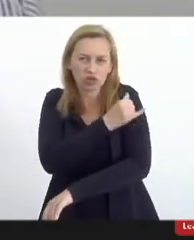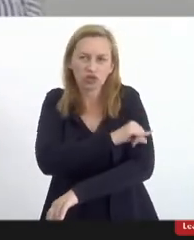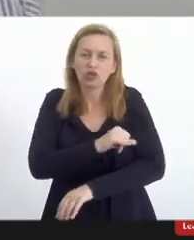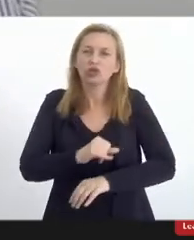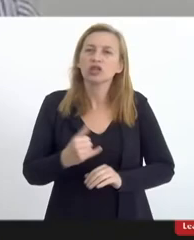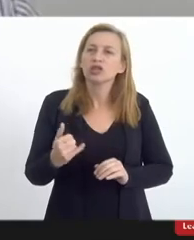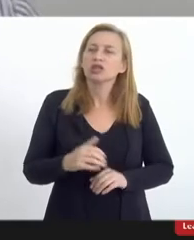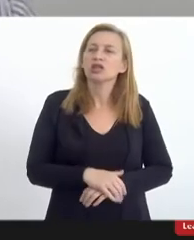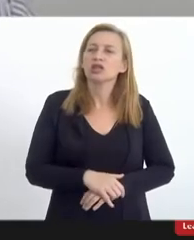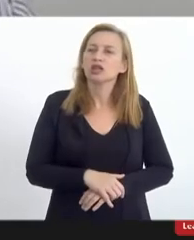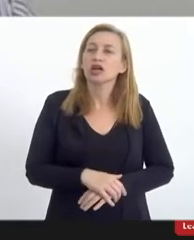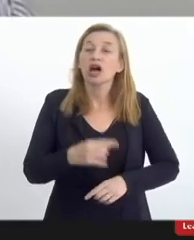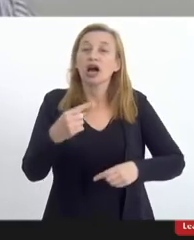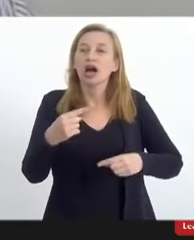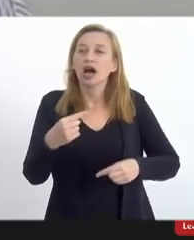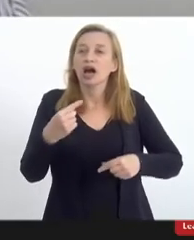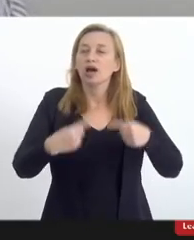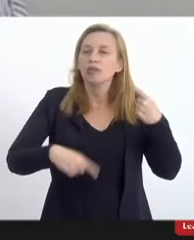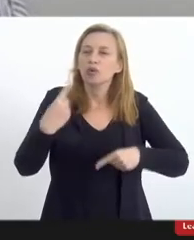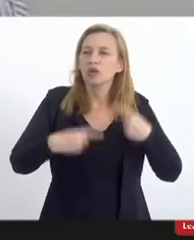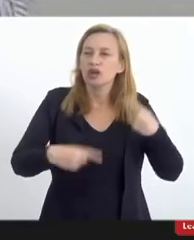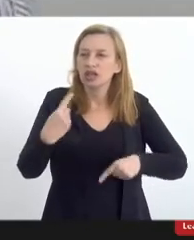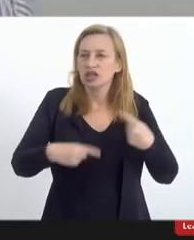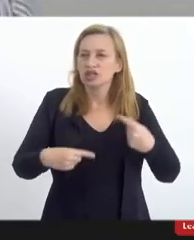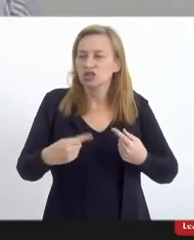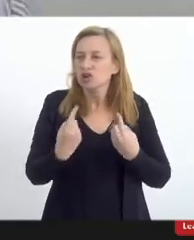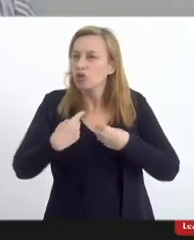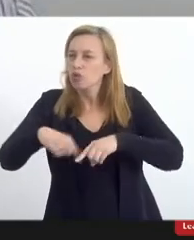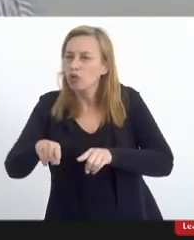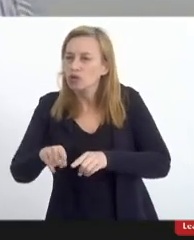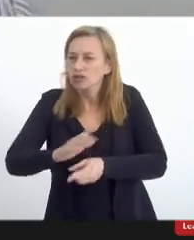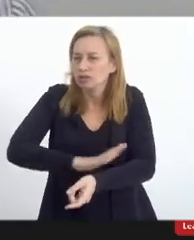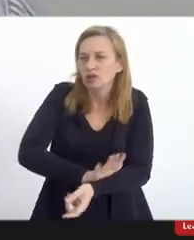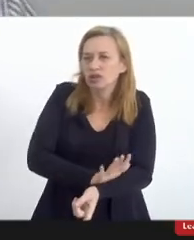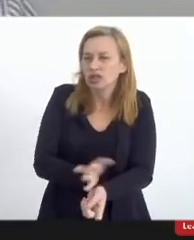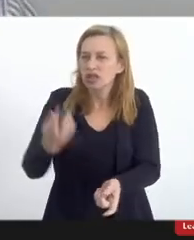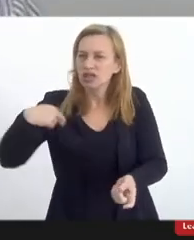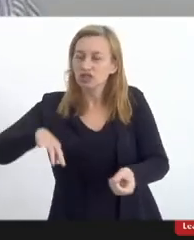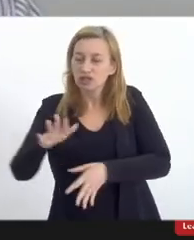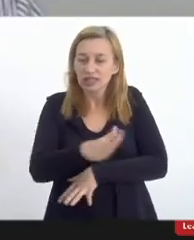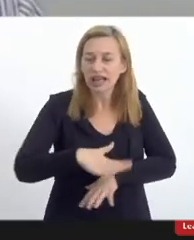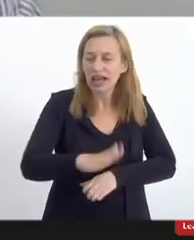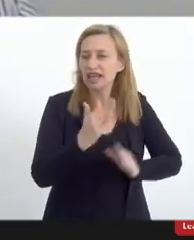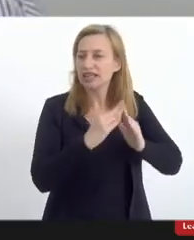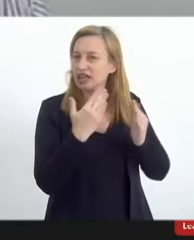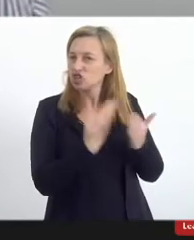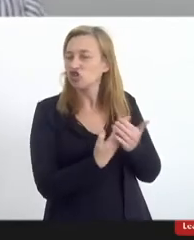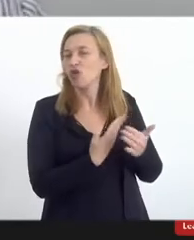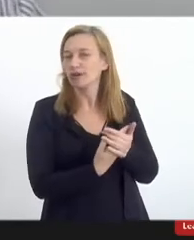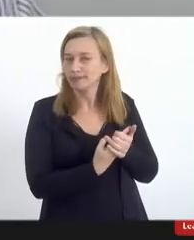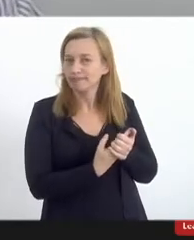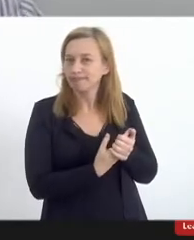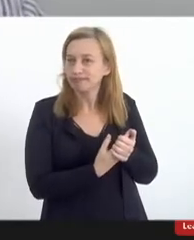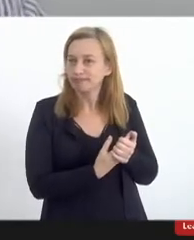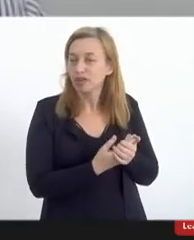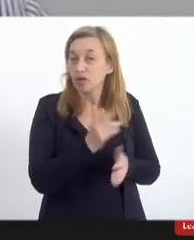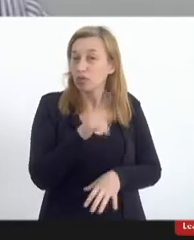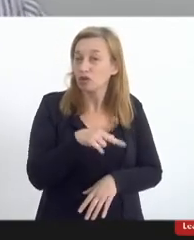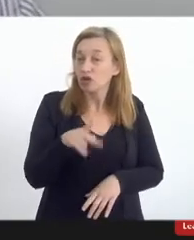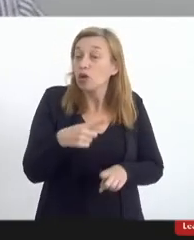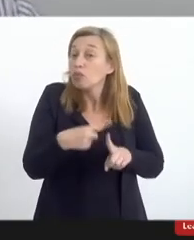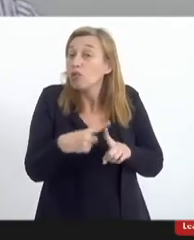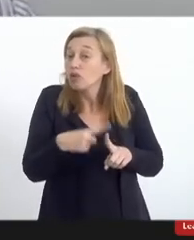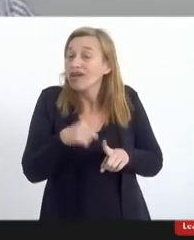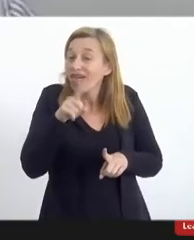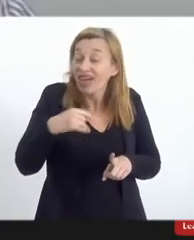instituiu a política de combate à intolerância religiosa no ambiente escolar no ambiente escolar professora porque